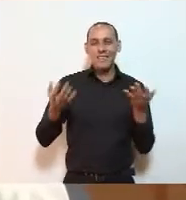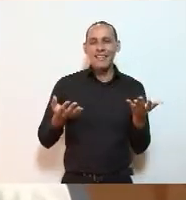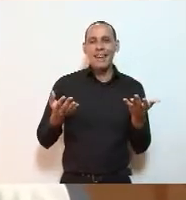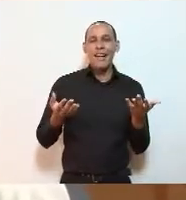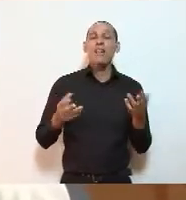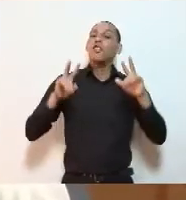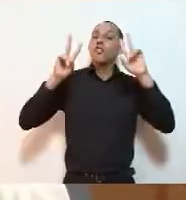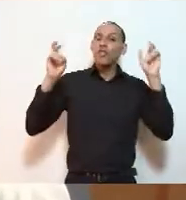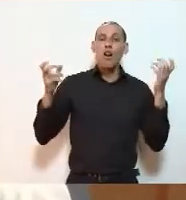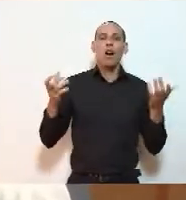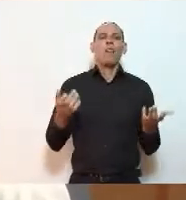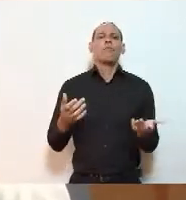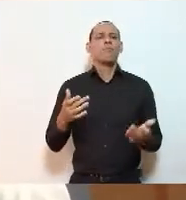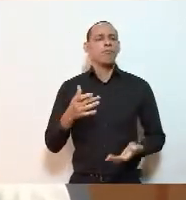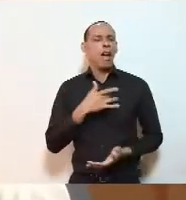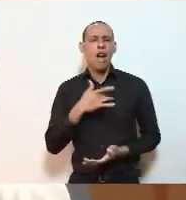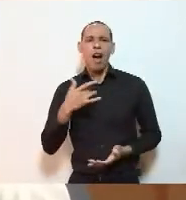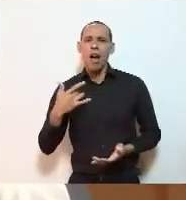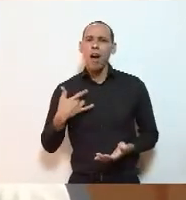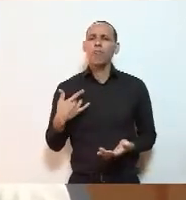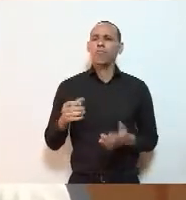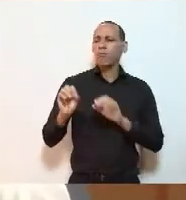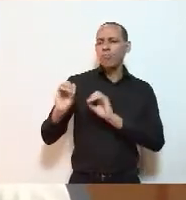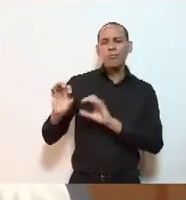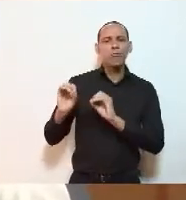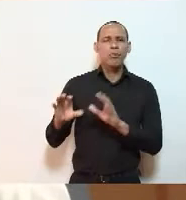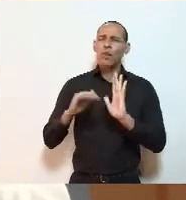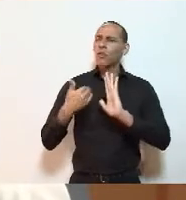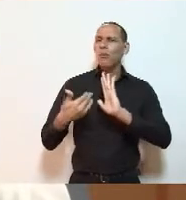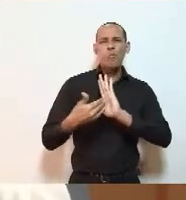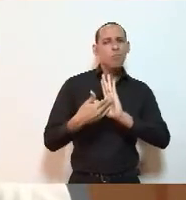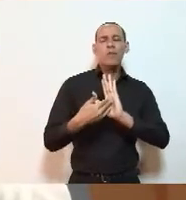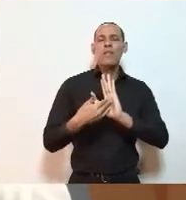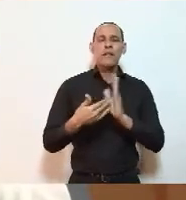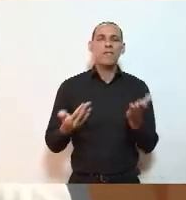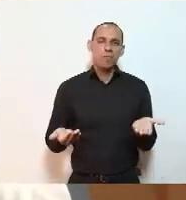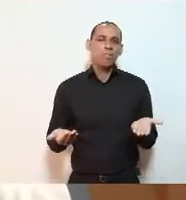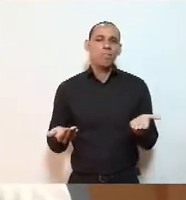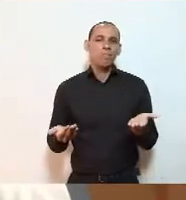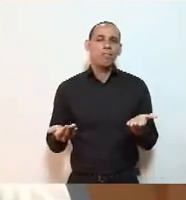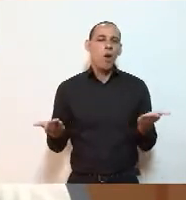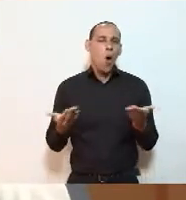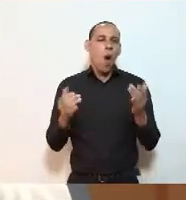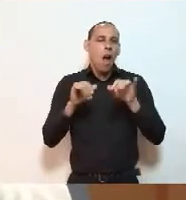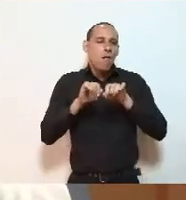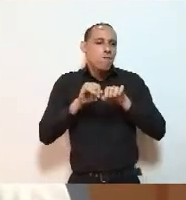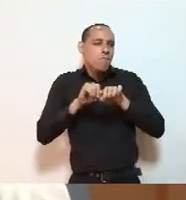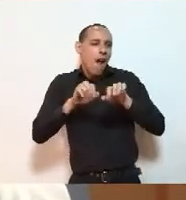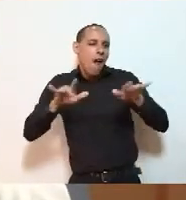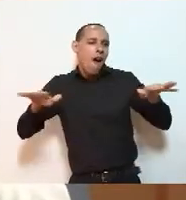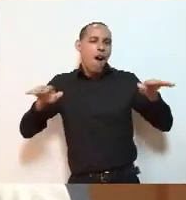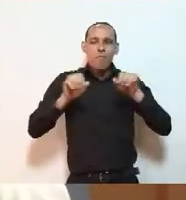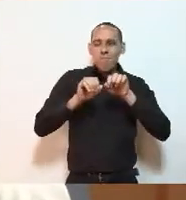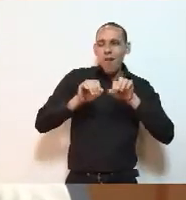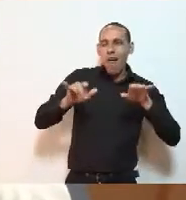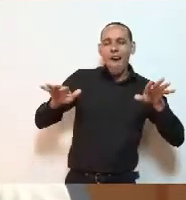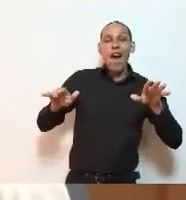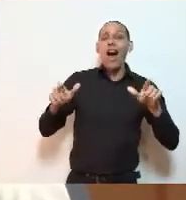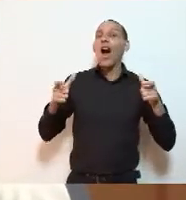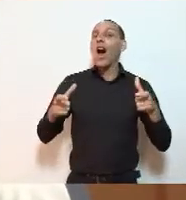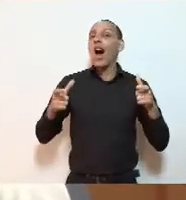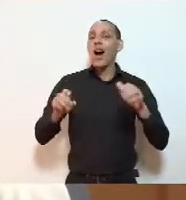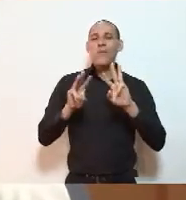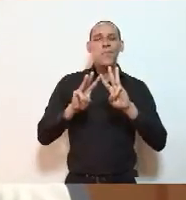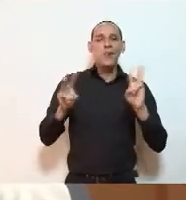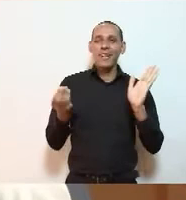na educação, enfim, tudo isso, de alguma maneira, está sendo divulgado na nossa página,